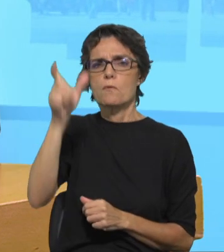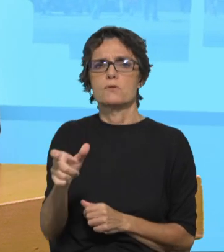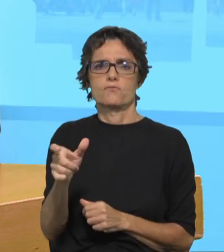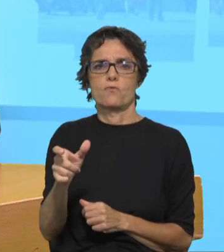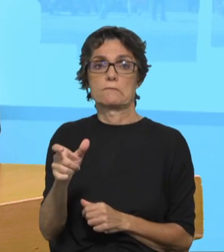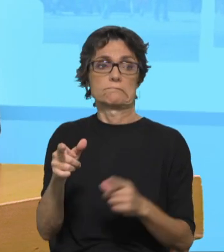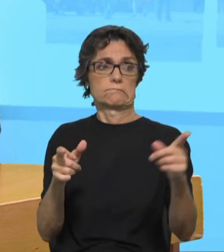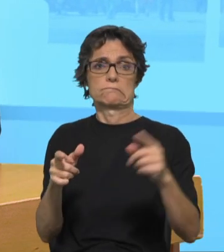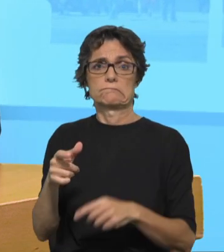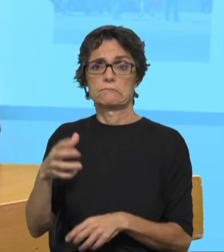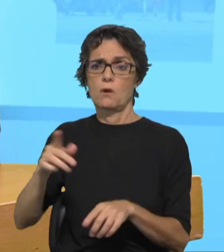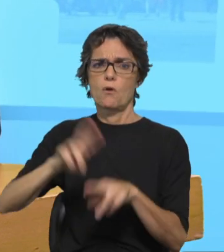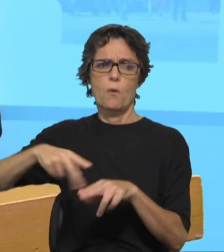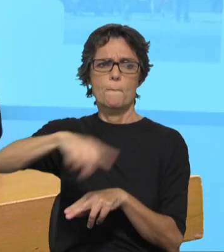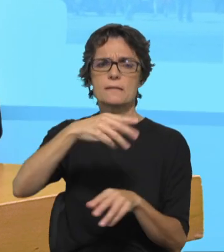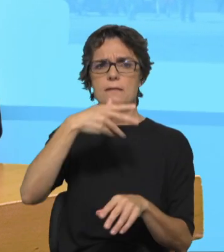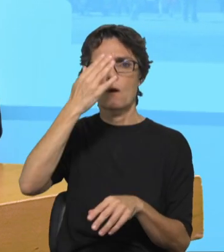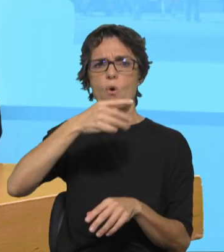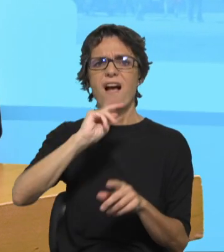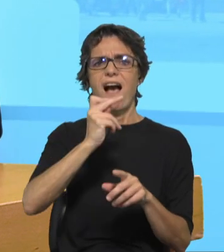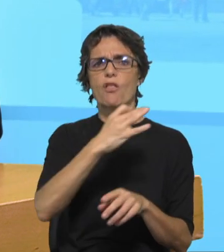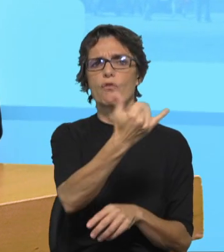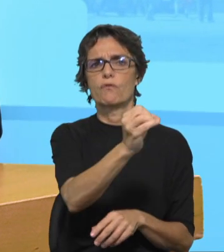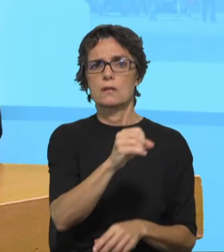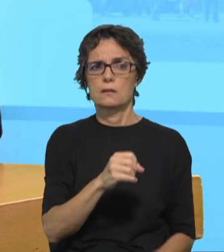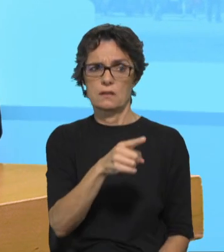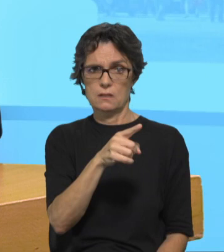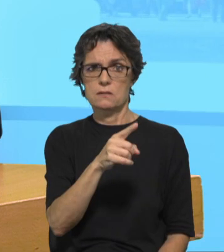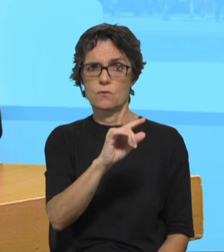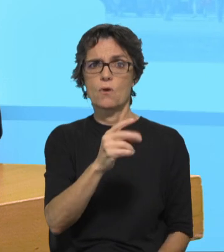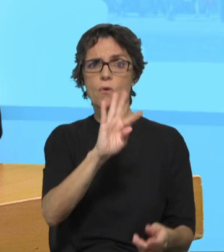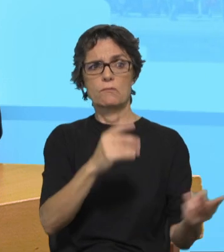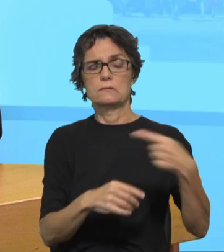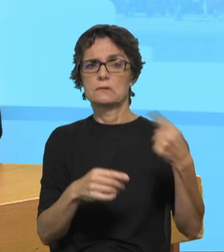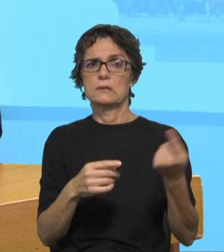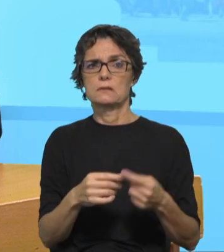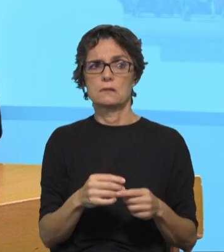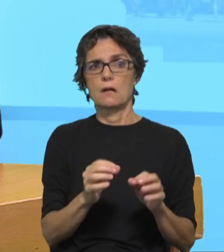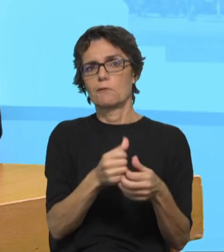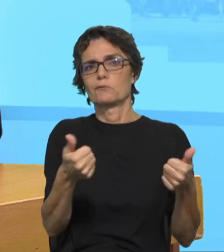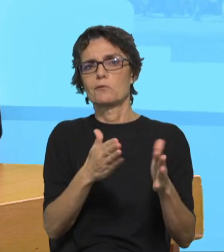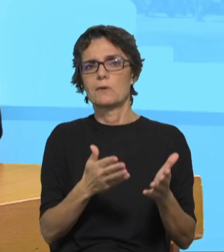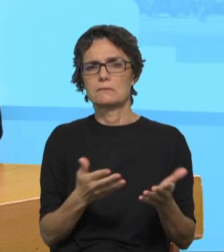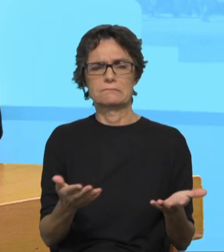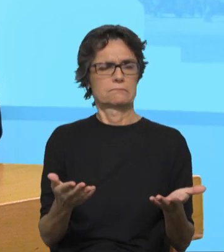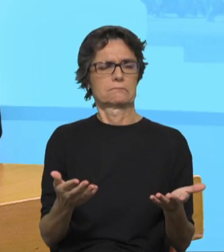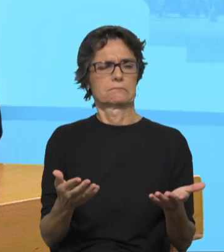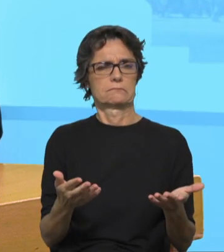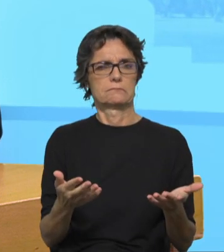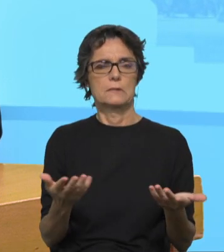ressuscita aquele que morreu? Não. Mas eu falto à lealdade com alguém.